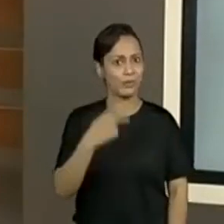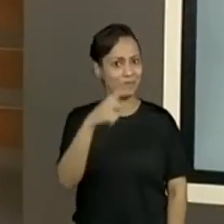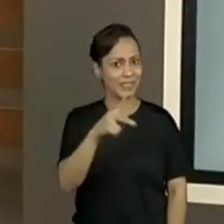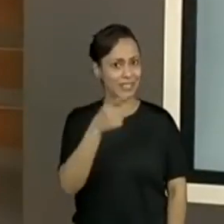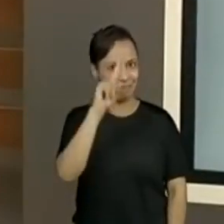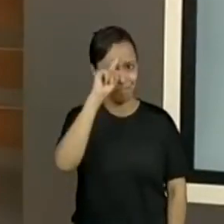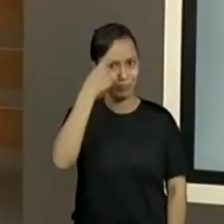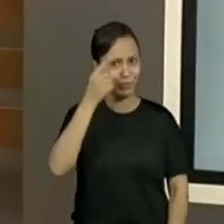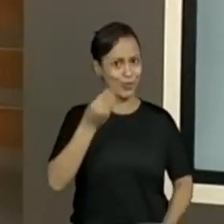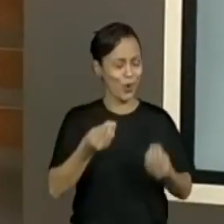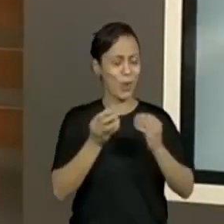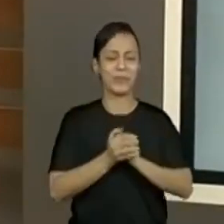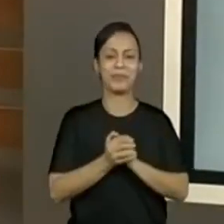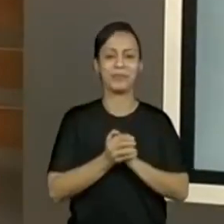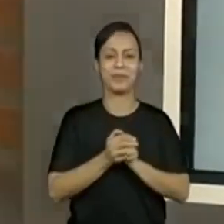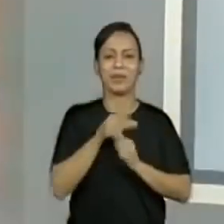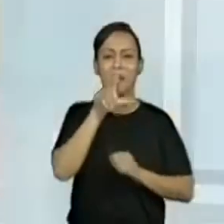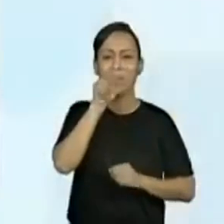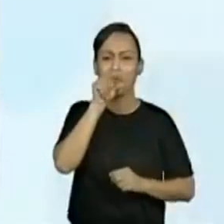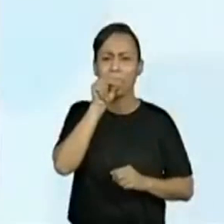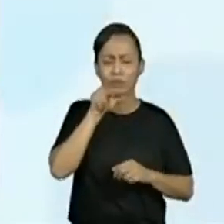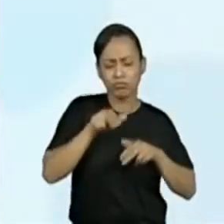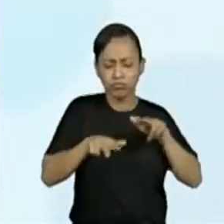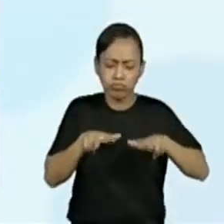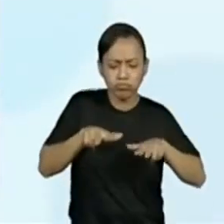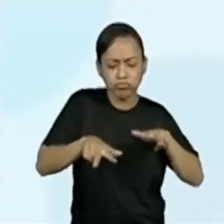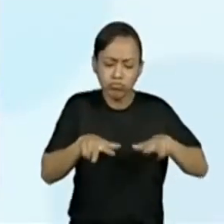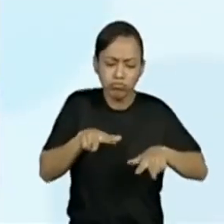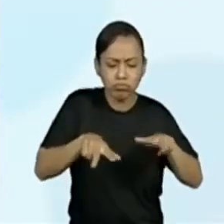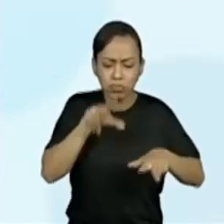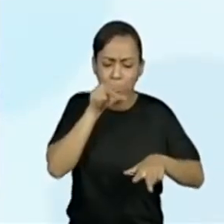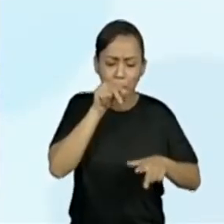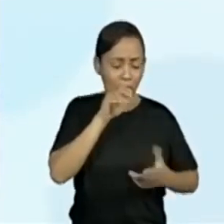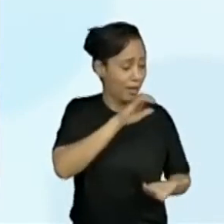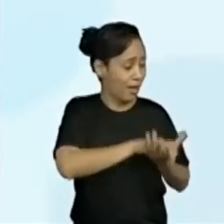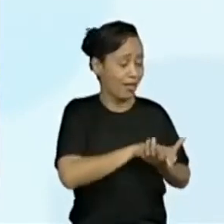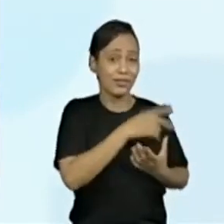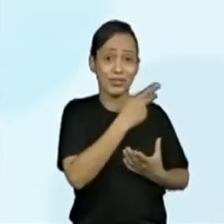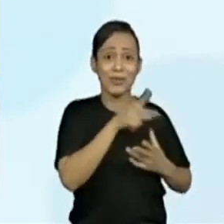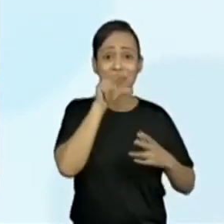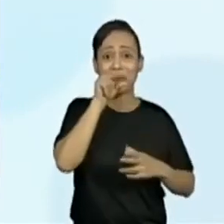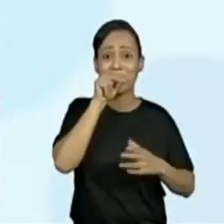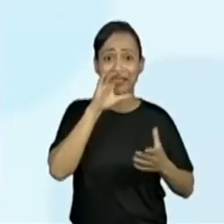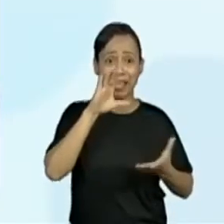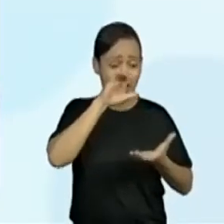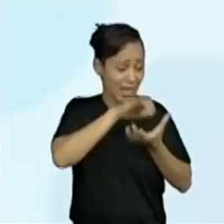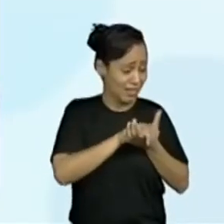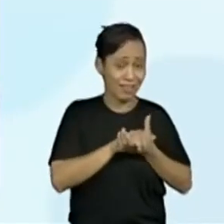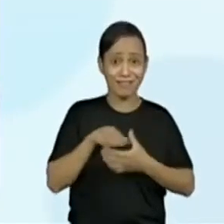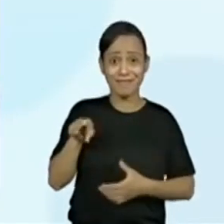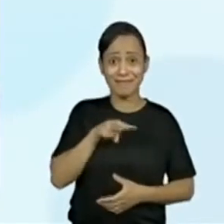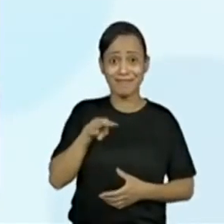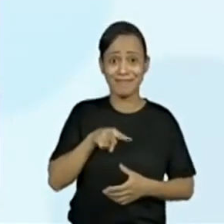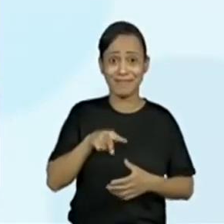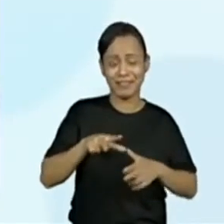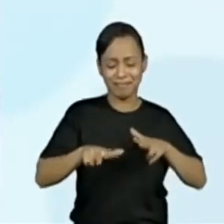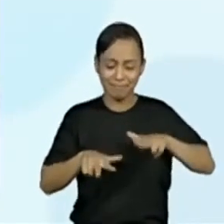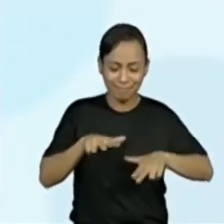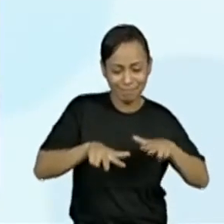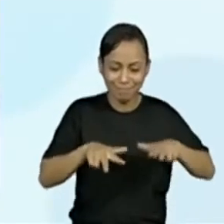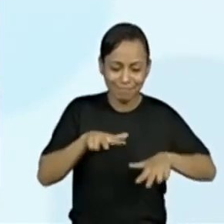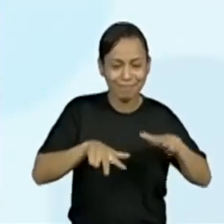O pato casou com a pata. Olha só, fui bozinha de novo. O pato